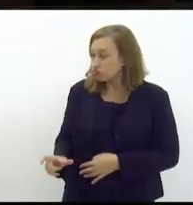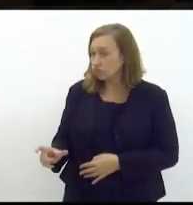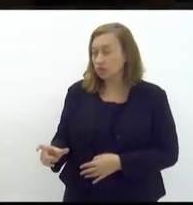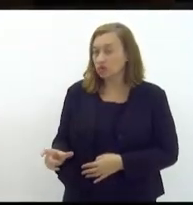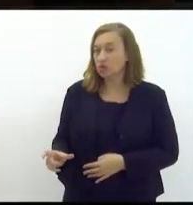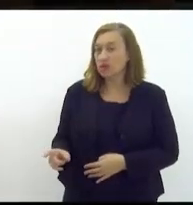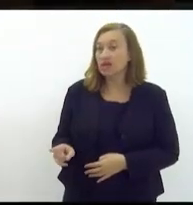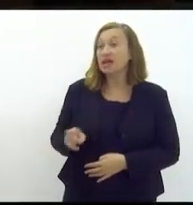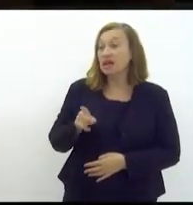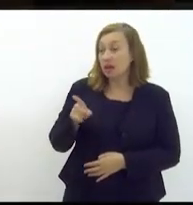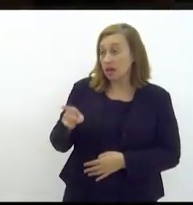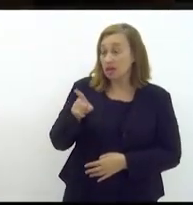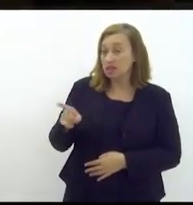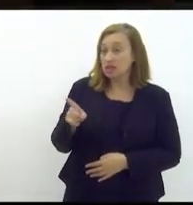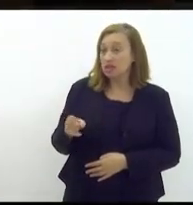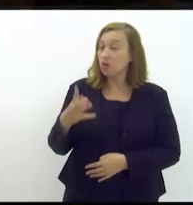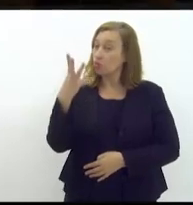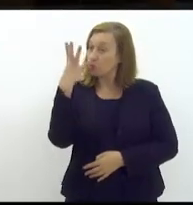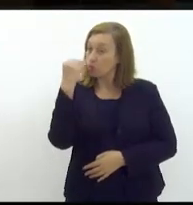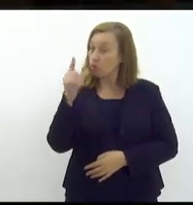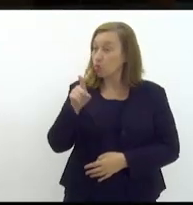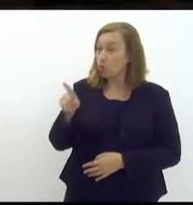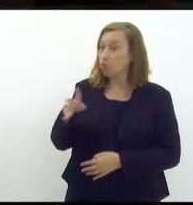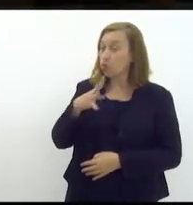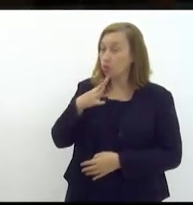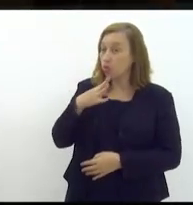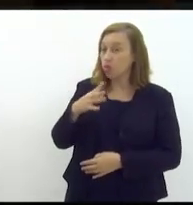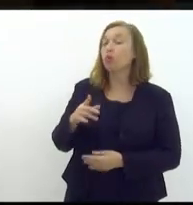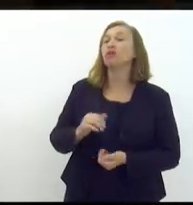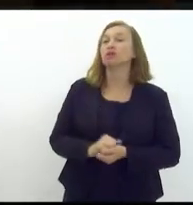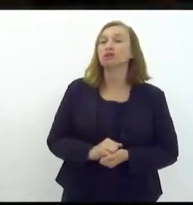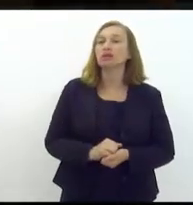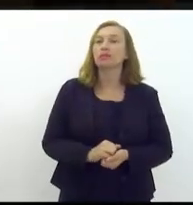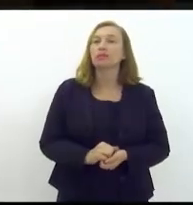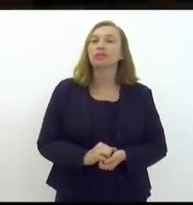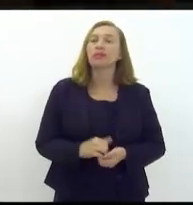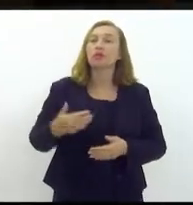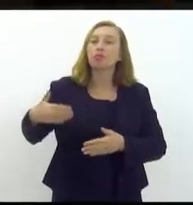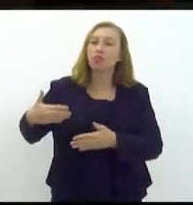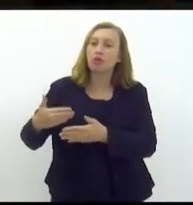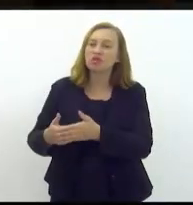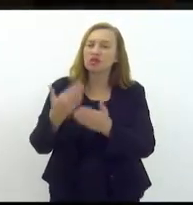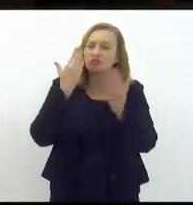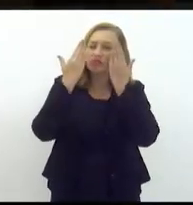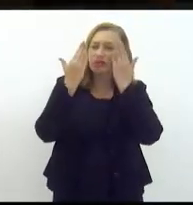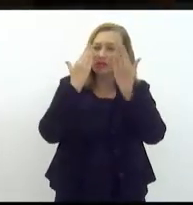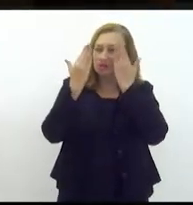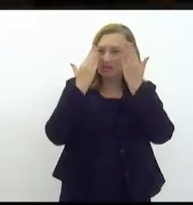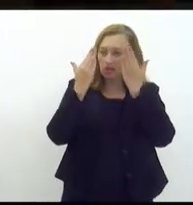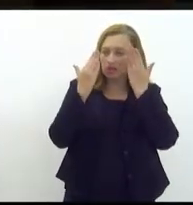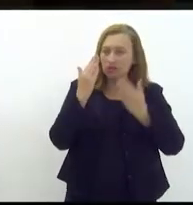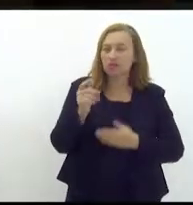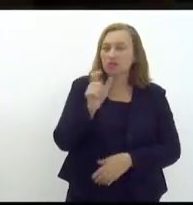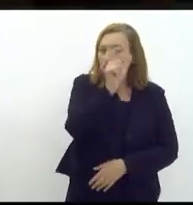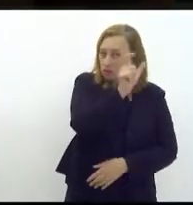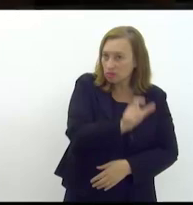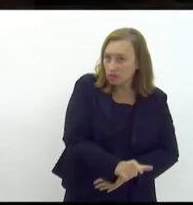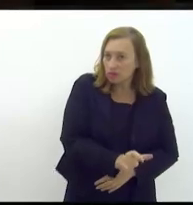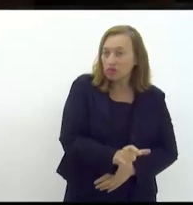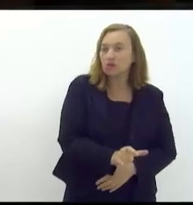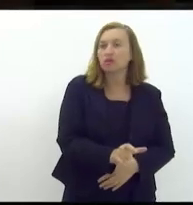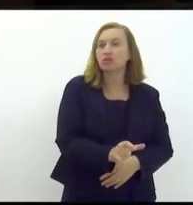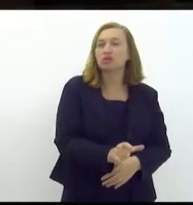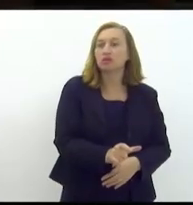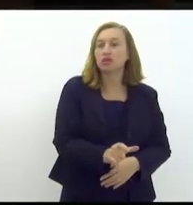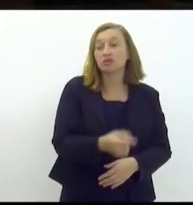esse reconhecimento passa também por processos psíquicos das pessoas que vão fazer